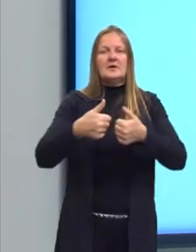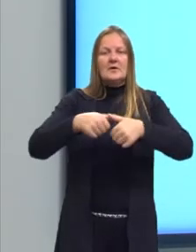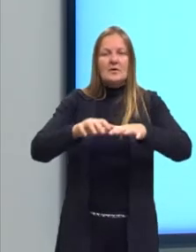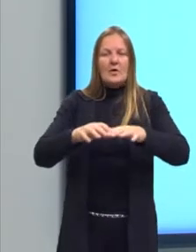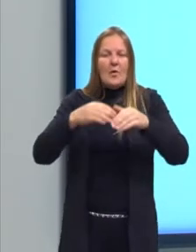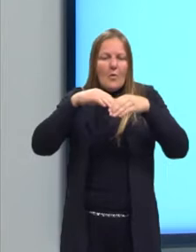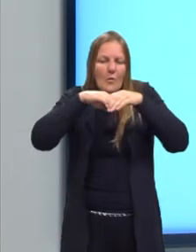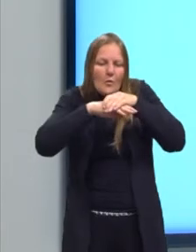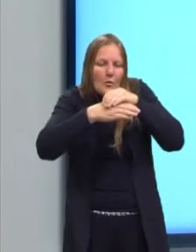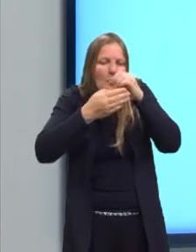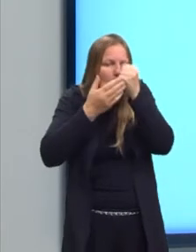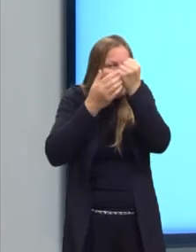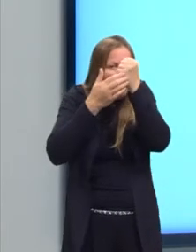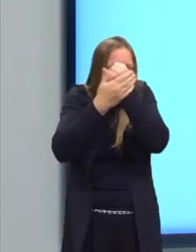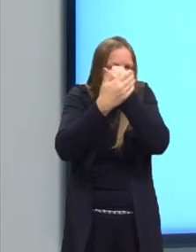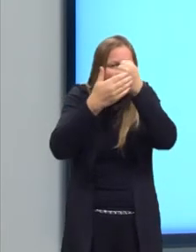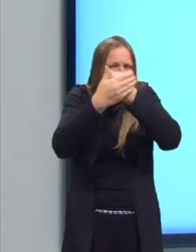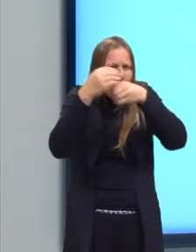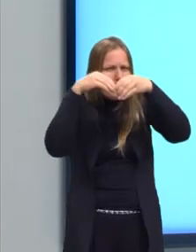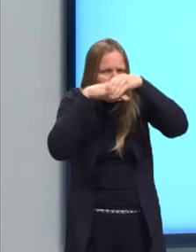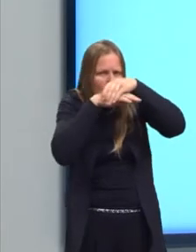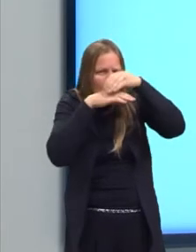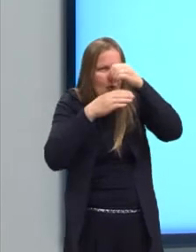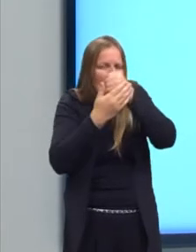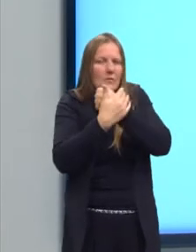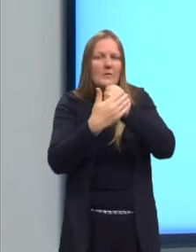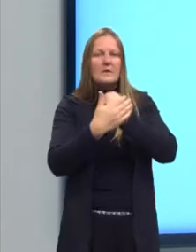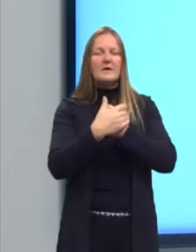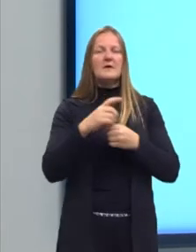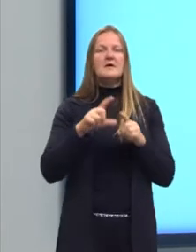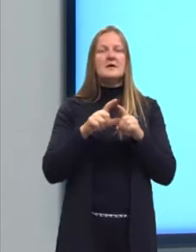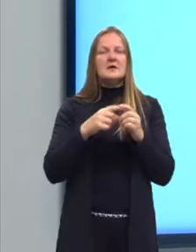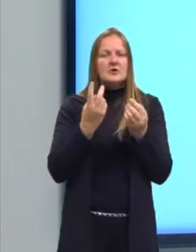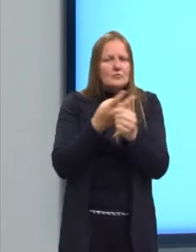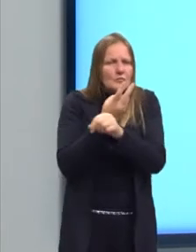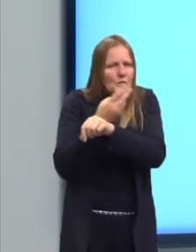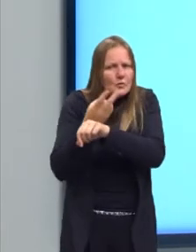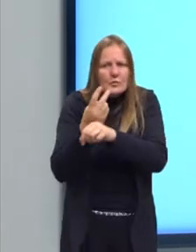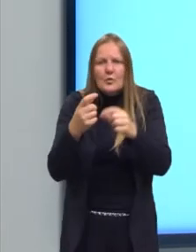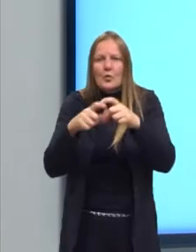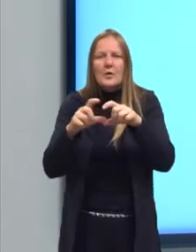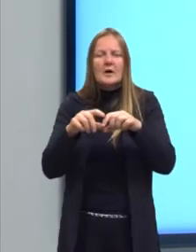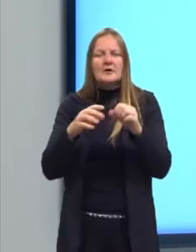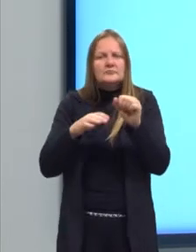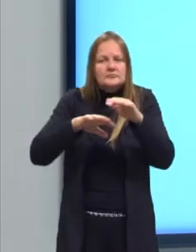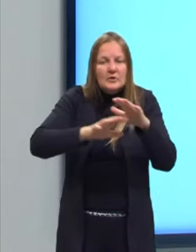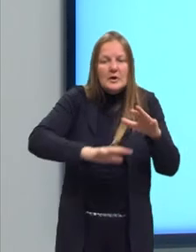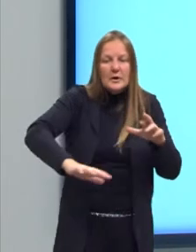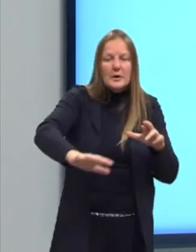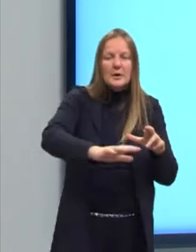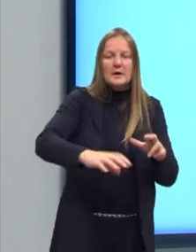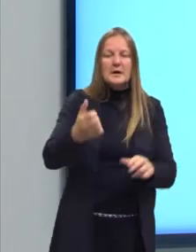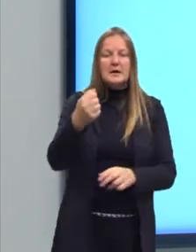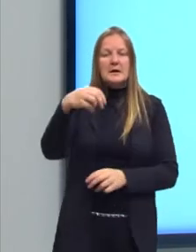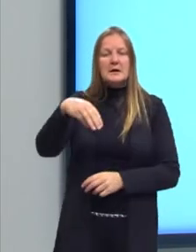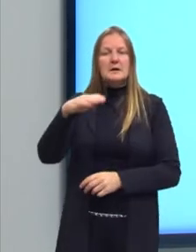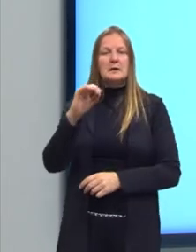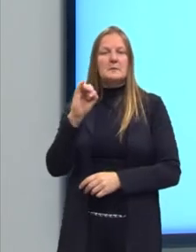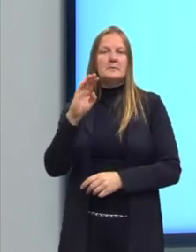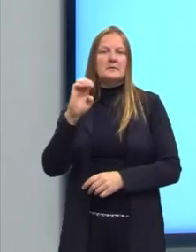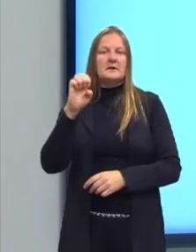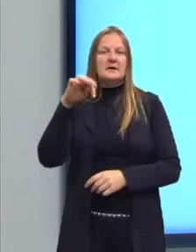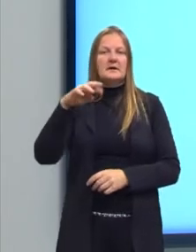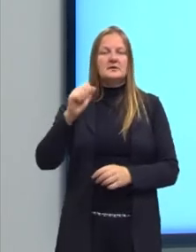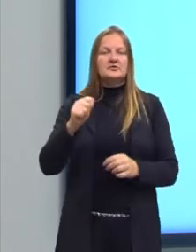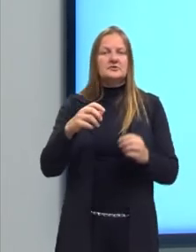tocas, abrigo. Então, tem disputa por bastante coisa, bastante recursos também, por